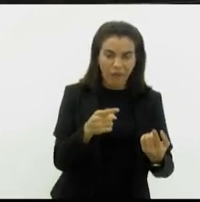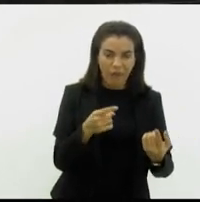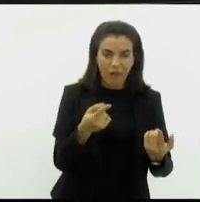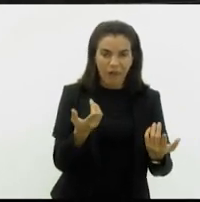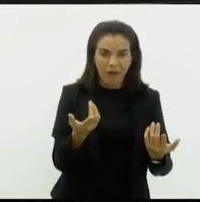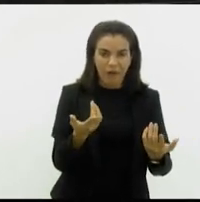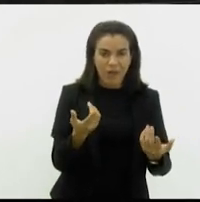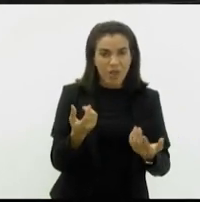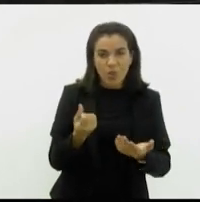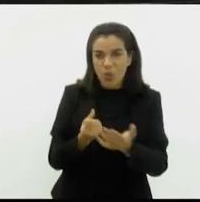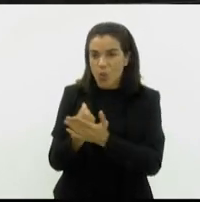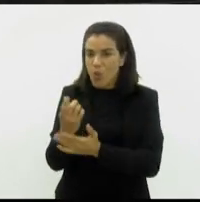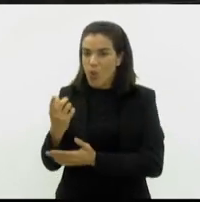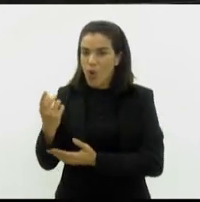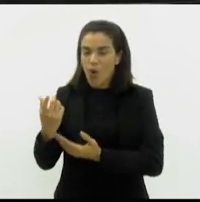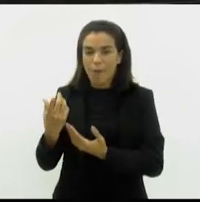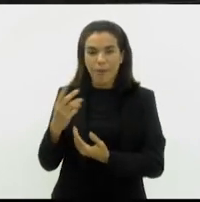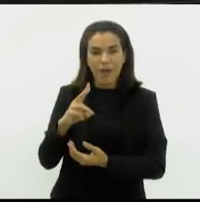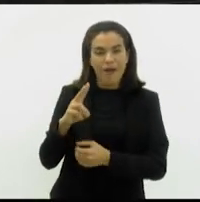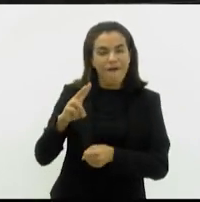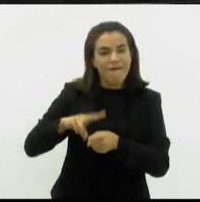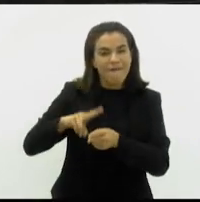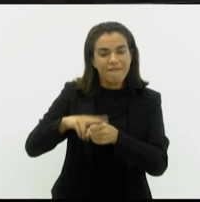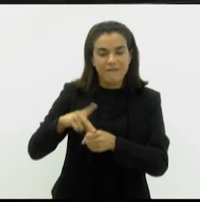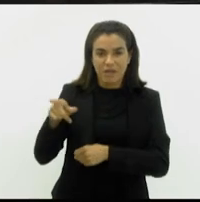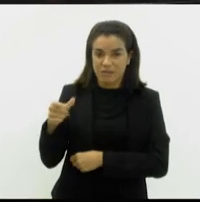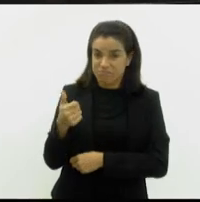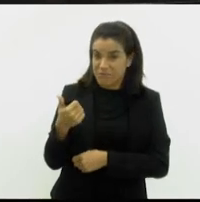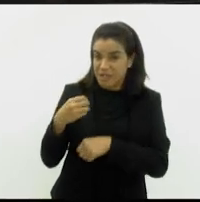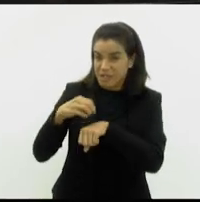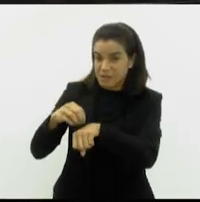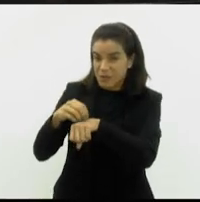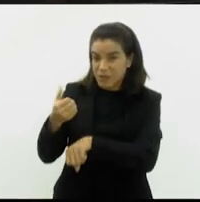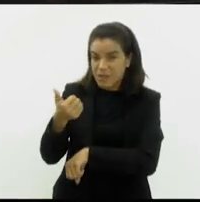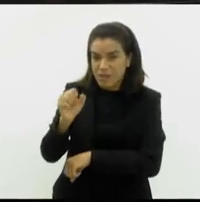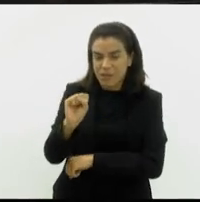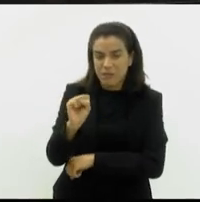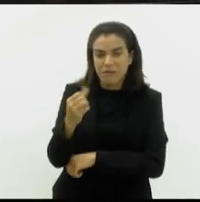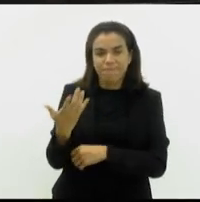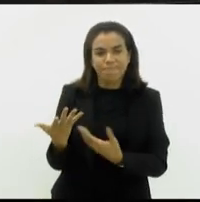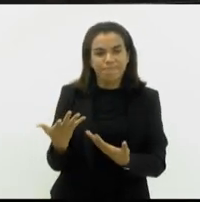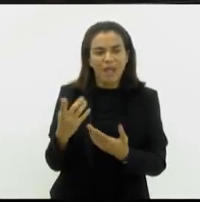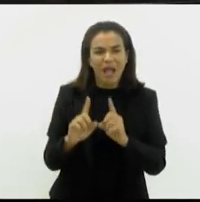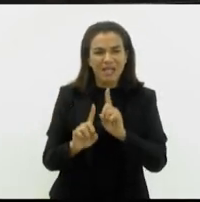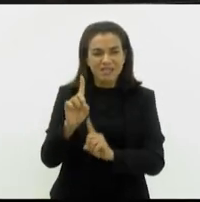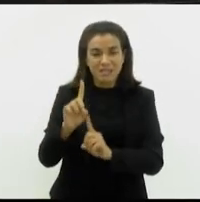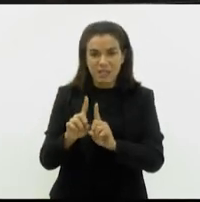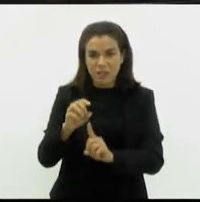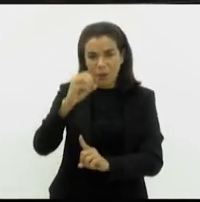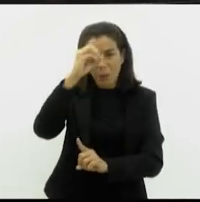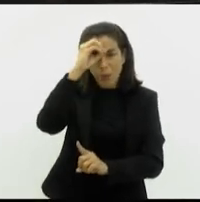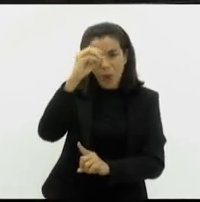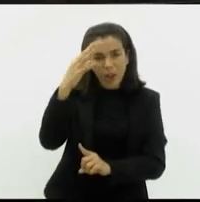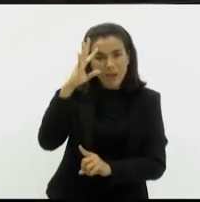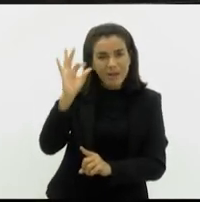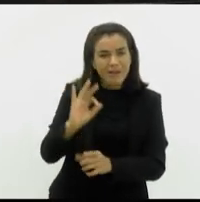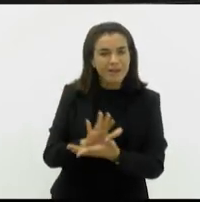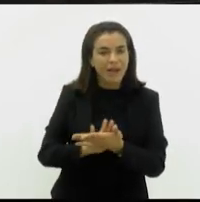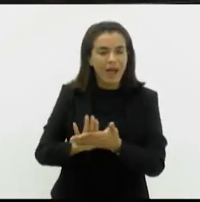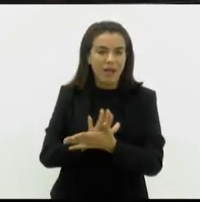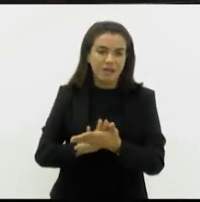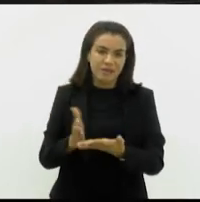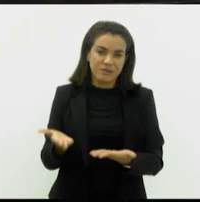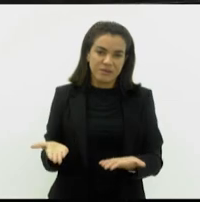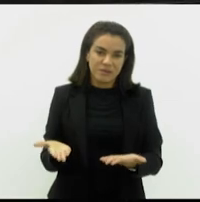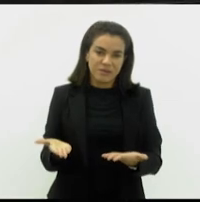Não compra a van que pode dezoito? O que é isso? Aí vem essa licitação que ninguém está entendendo nada? Essa é só a ponta da